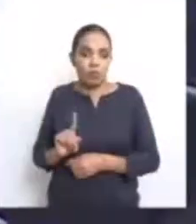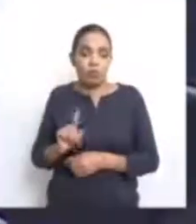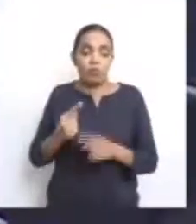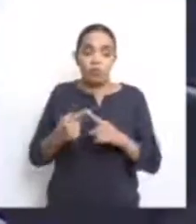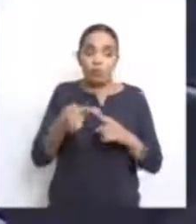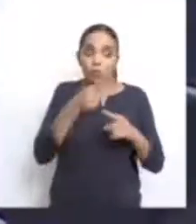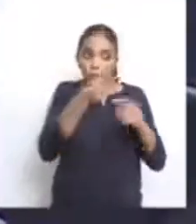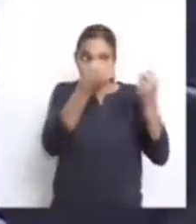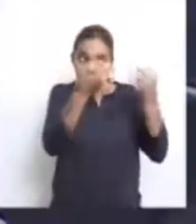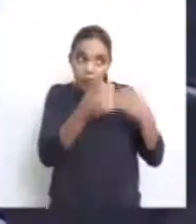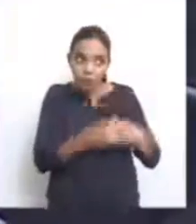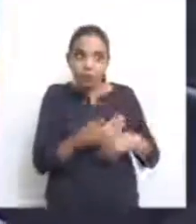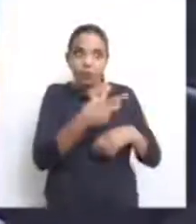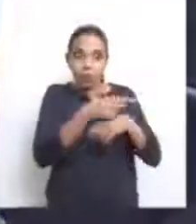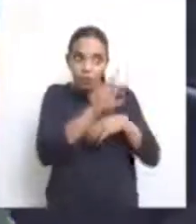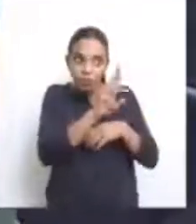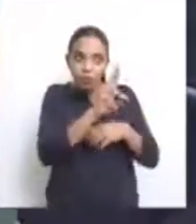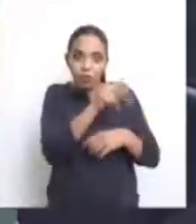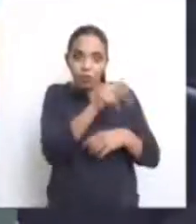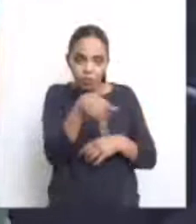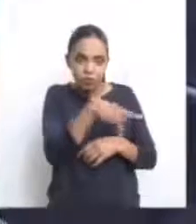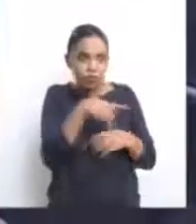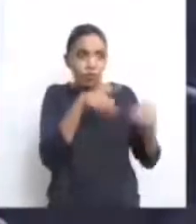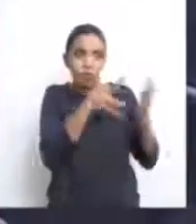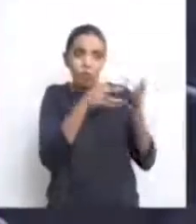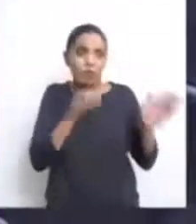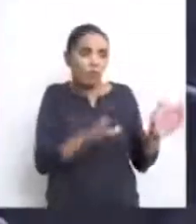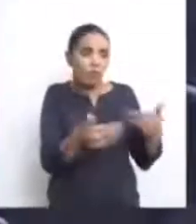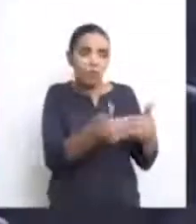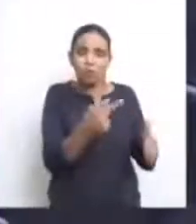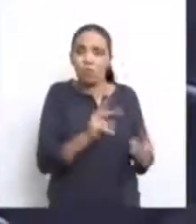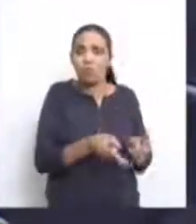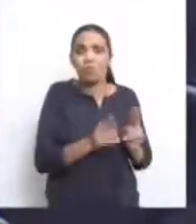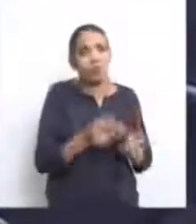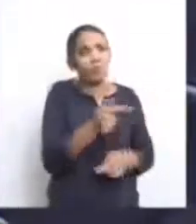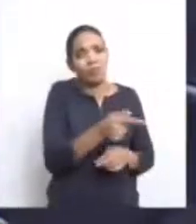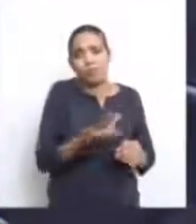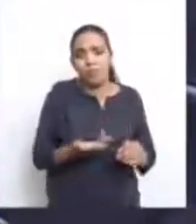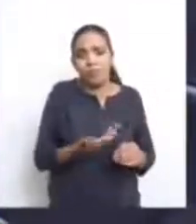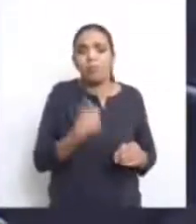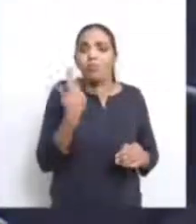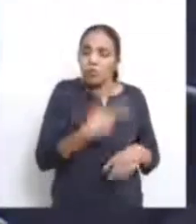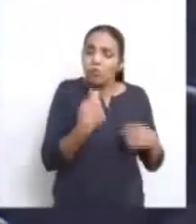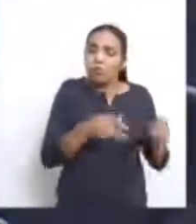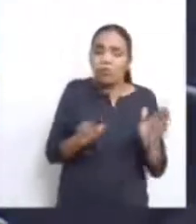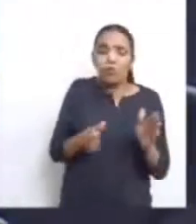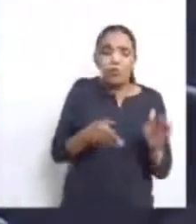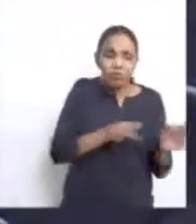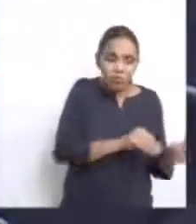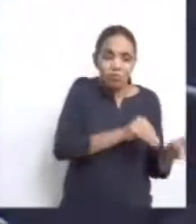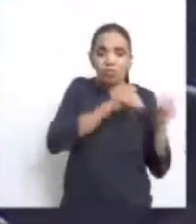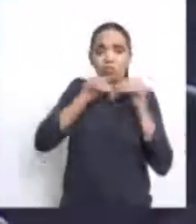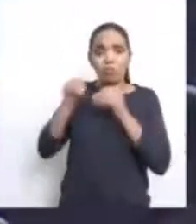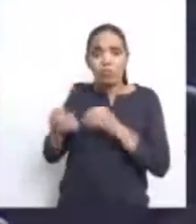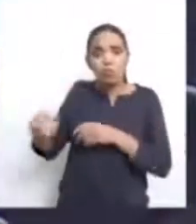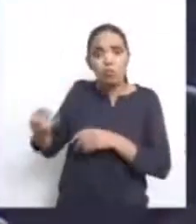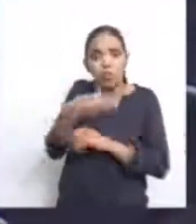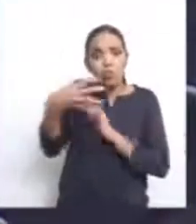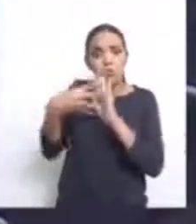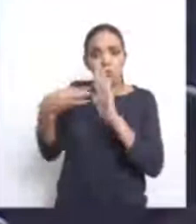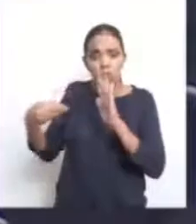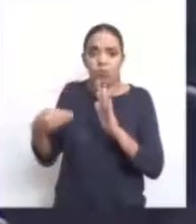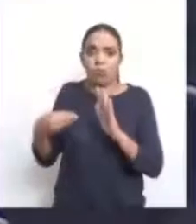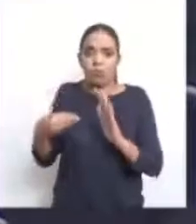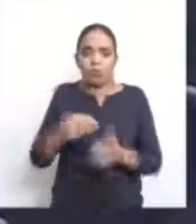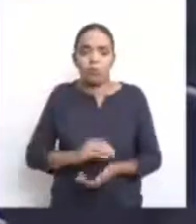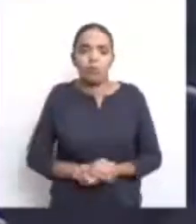professora está colocando é o modelo da caixa. Todo mundo trabalha nesse modelo. Vamos trazer modelos diferentes. Nós não podemos partir disso.